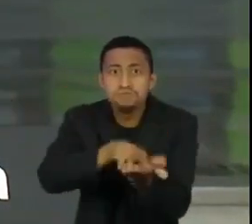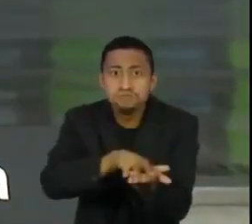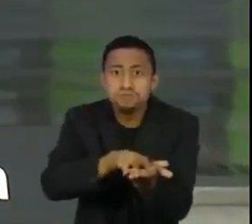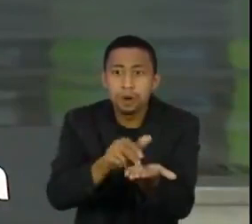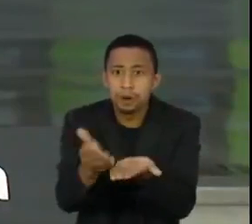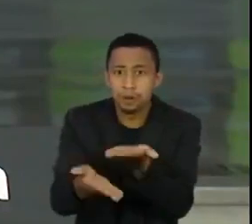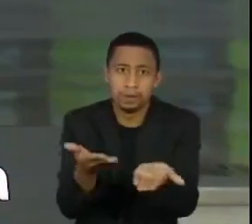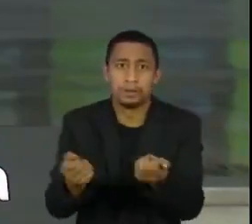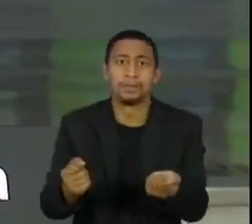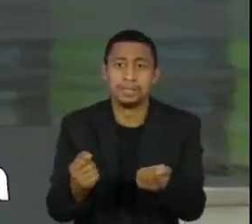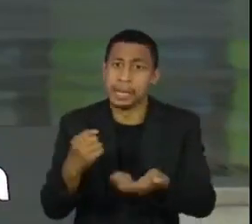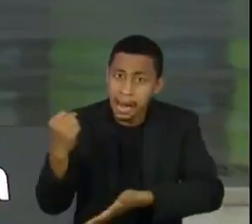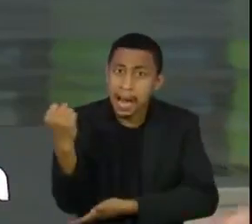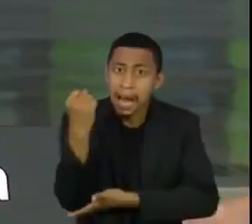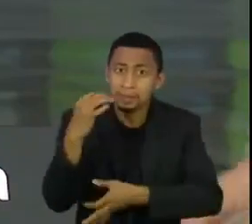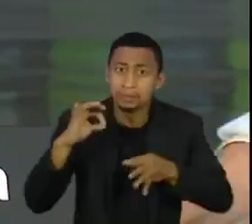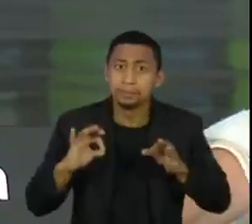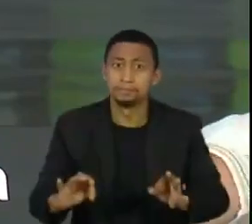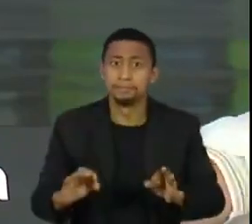muitas vezes, graves.